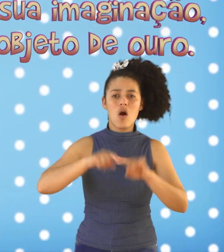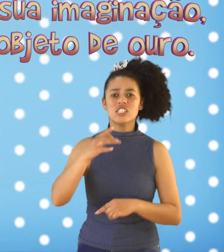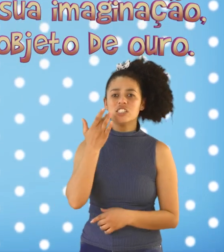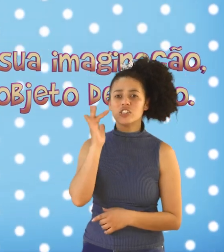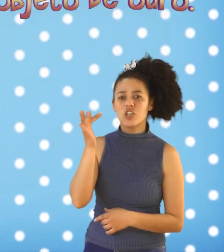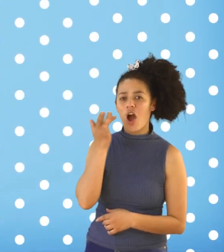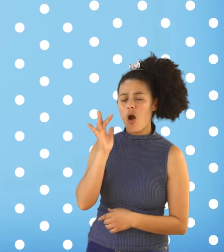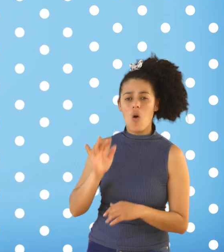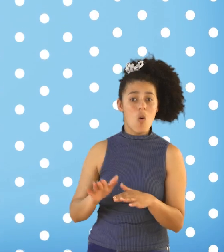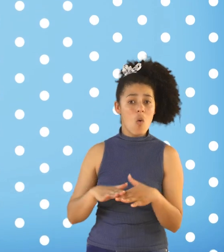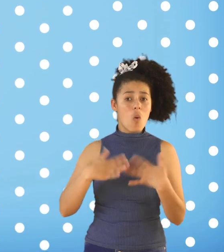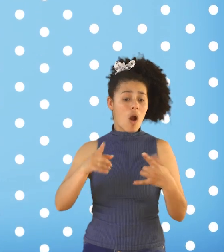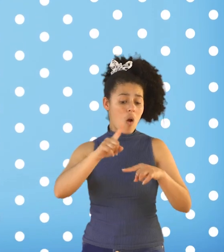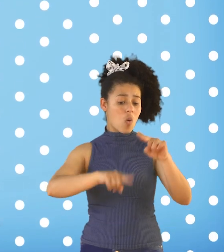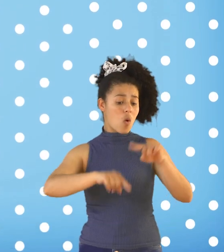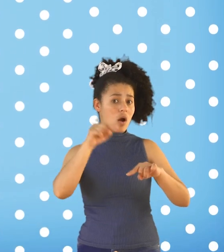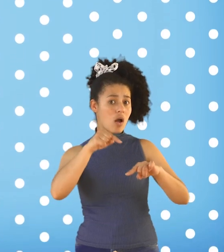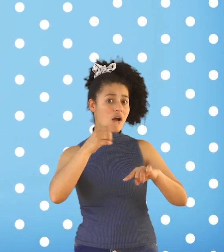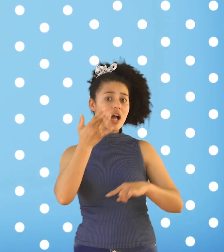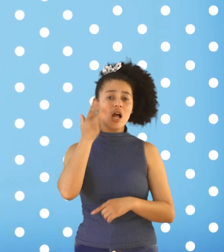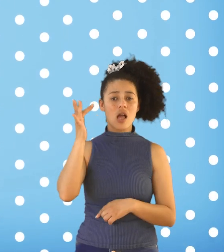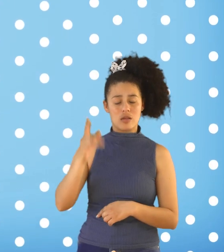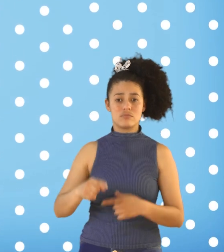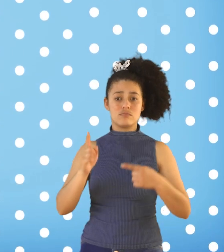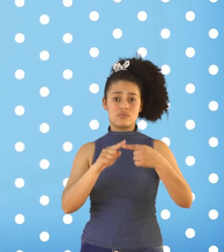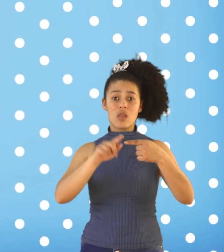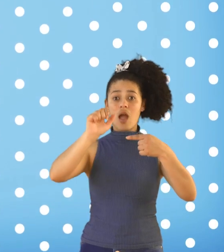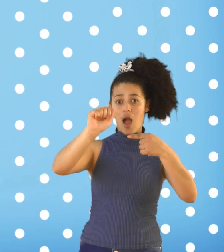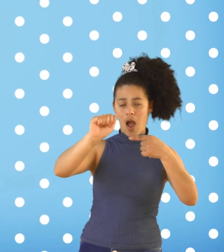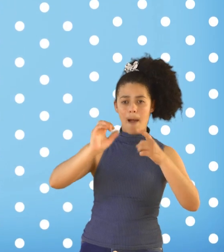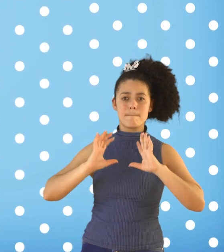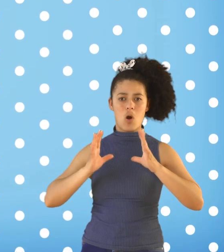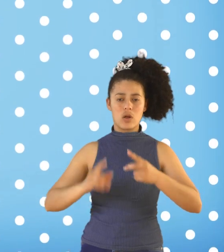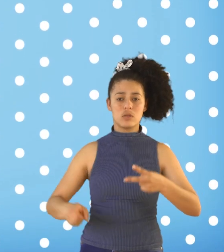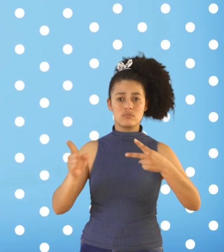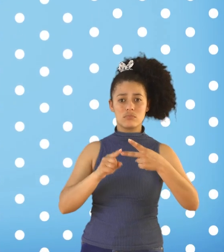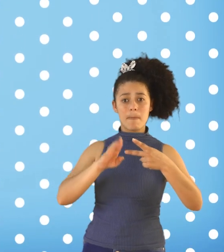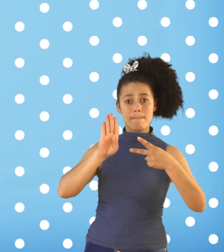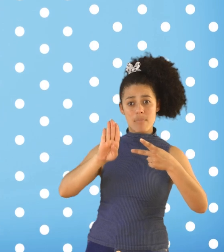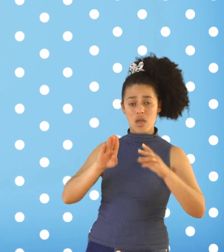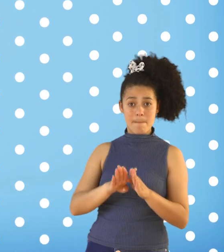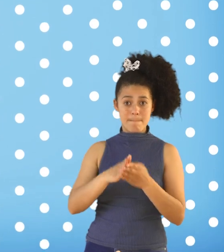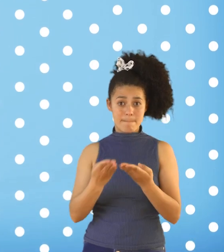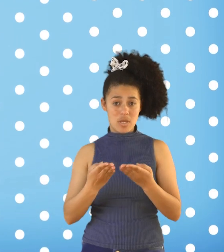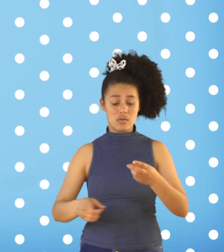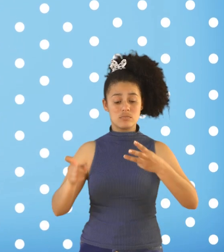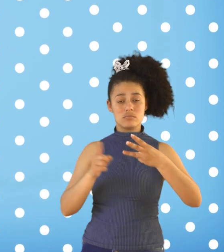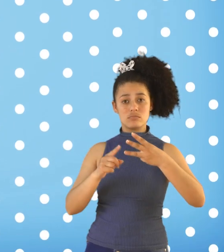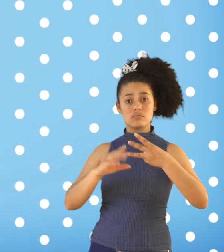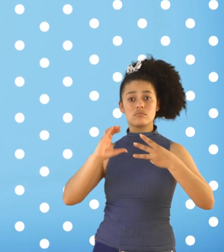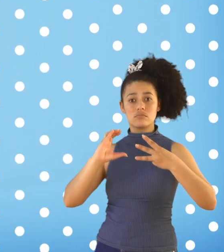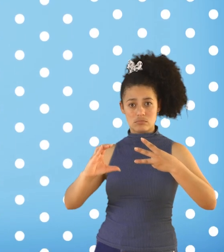Qual objeto é esse? Alternativa A Bola Alternativa B Bíblia Ou